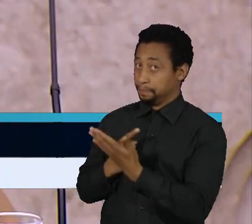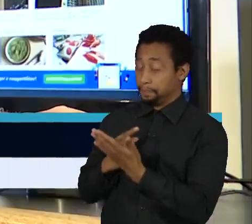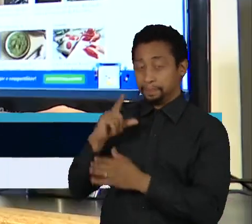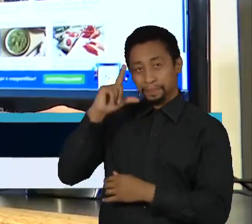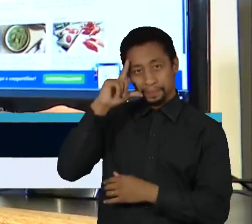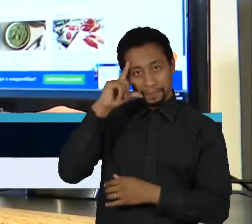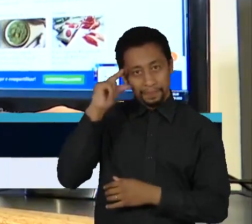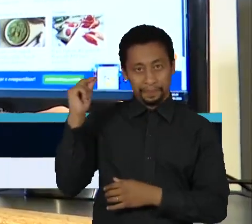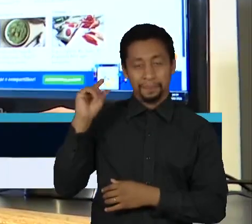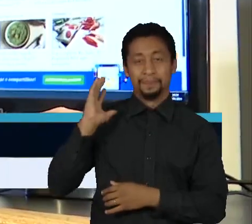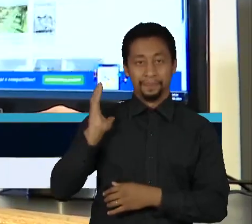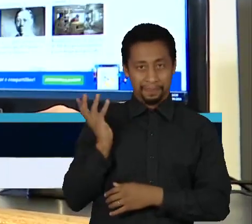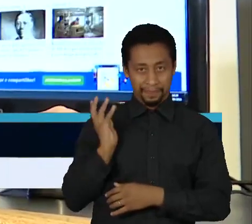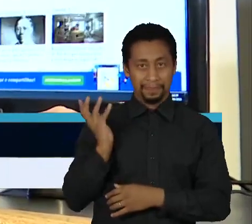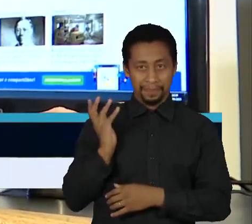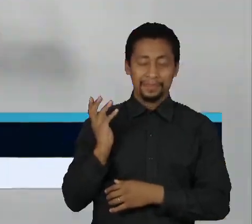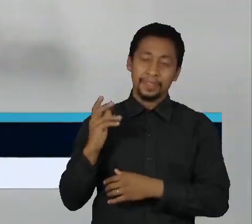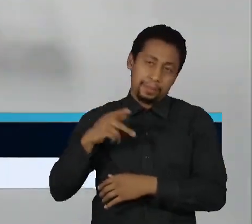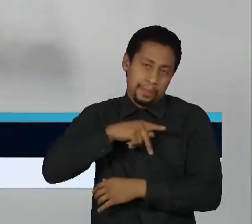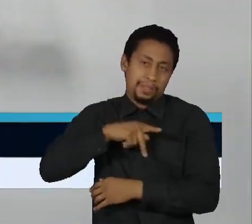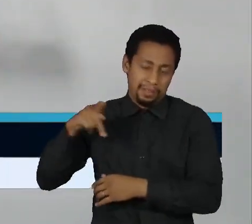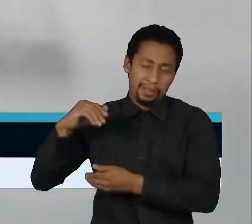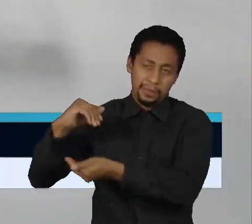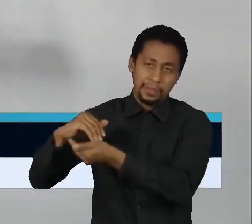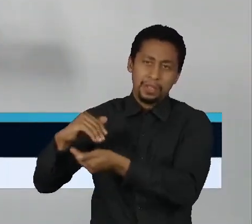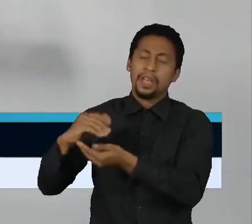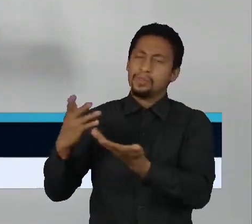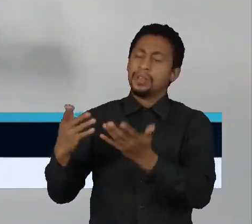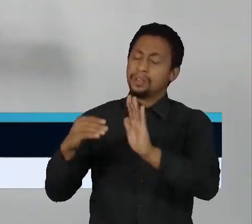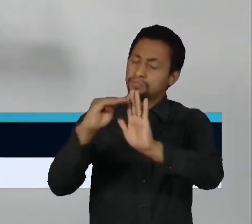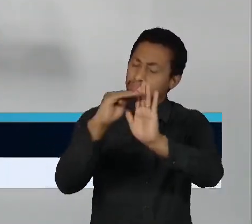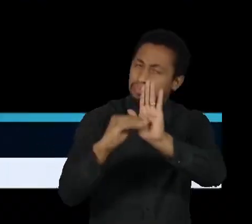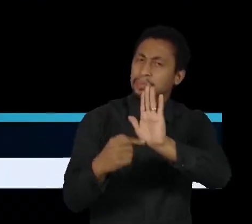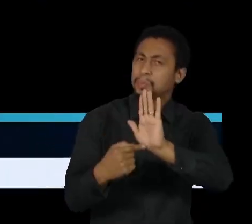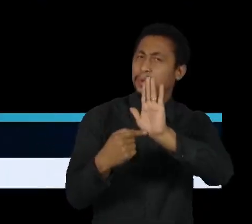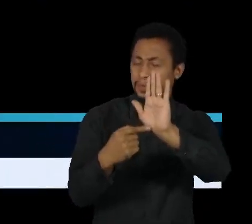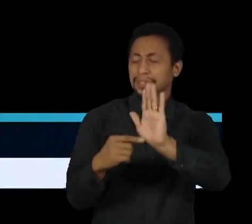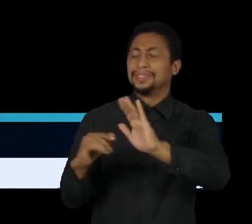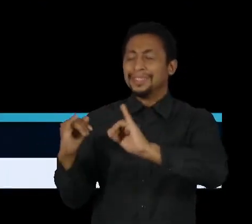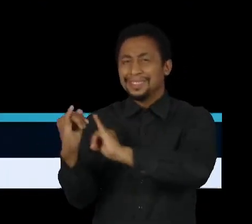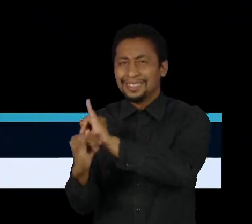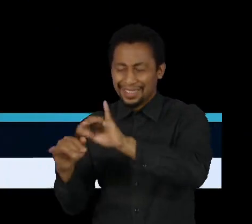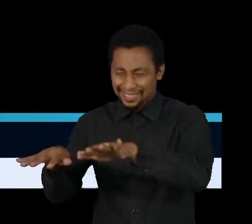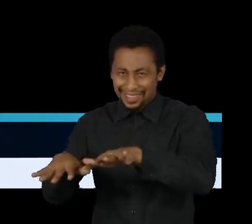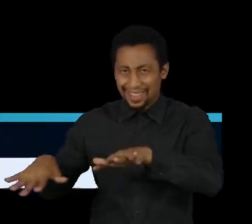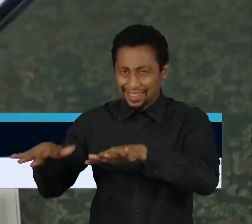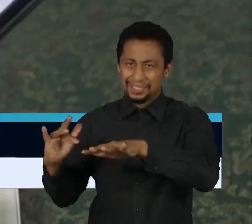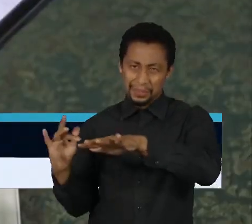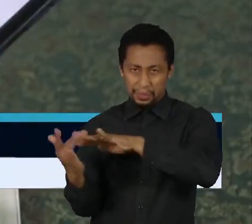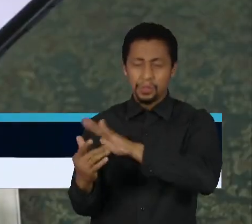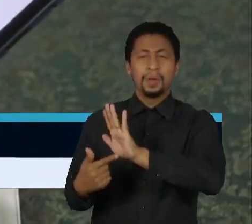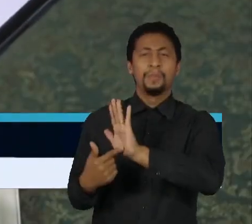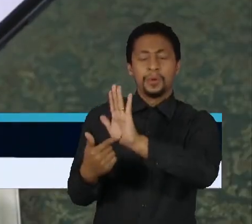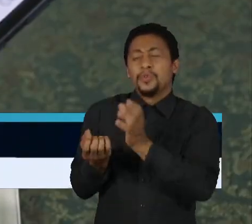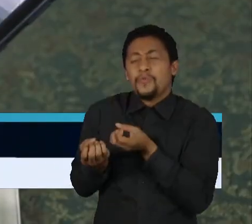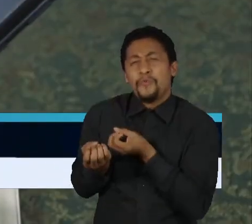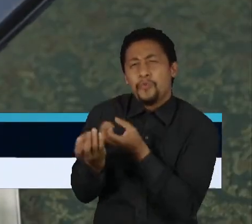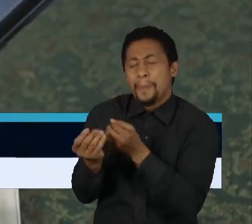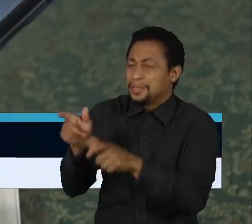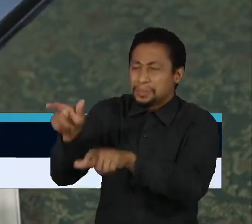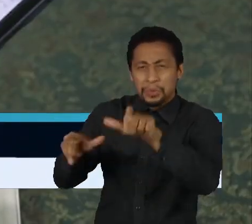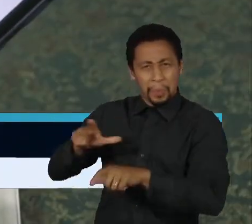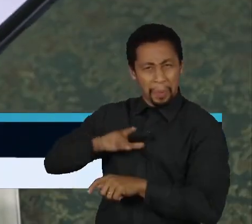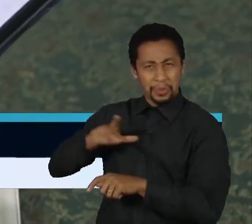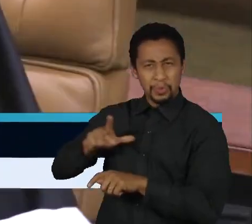Rosa Weber, discute a obrigação das plataformas em disponibilizar registros e comunicações de usuários com base em decisões